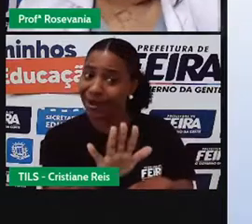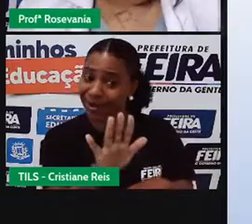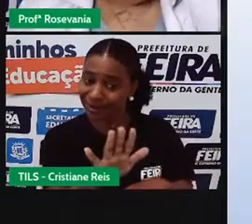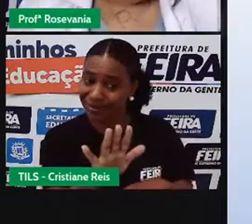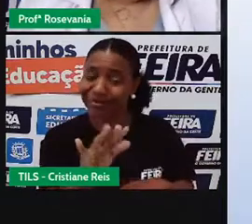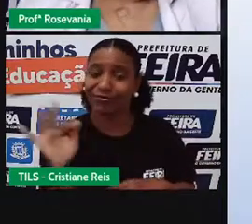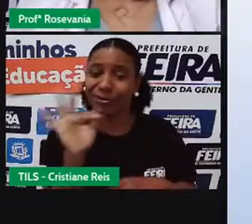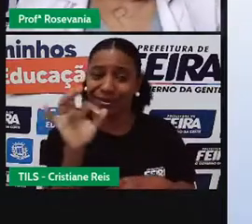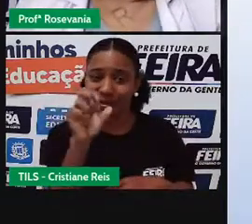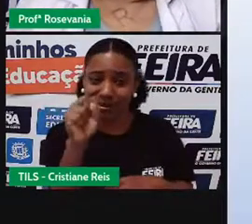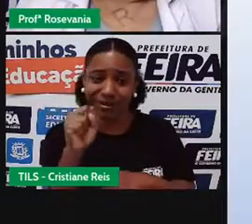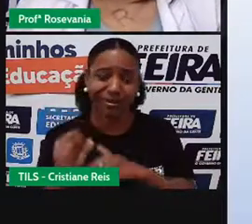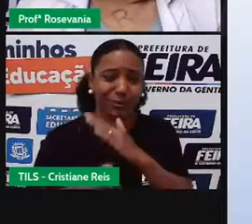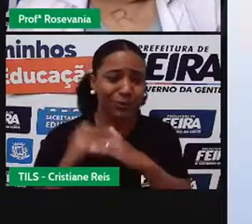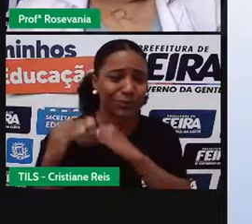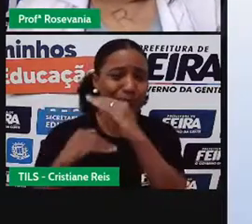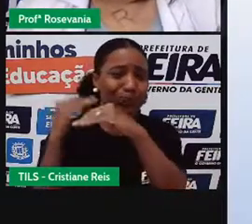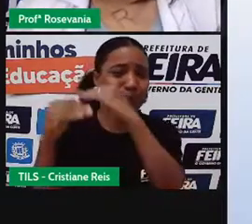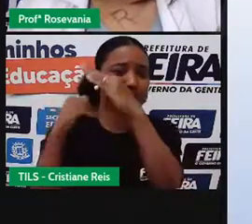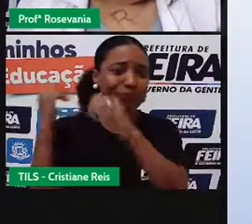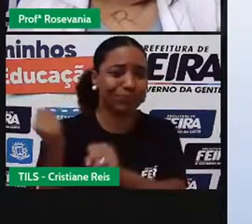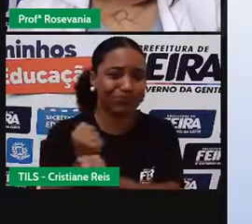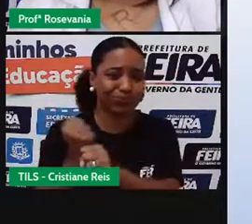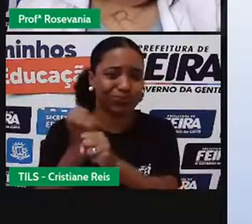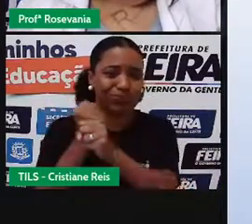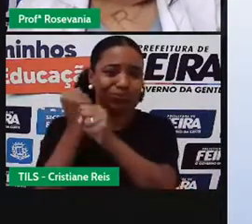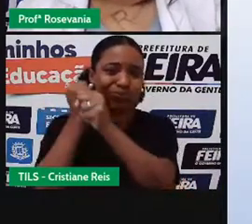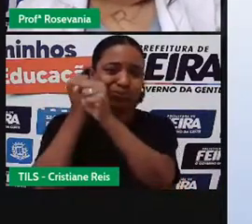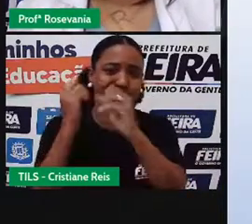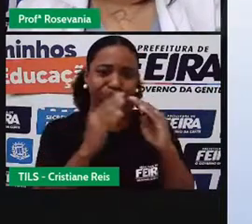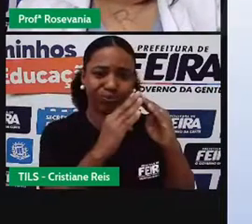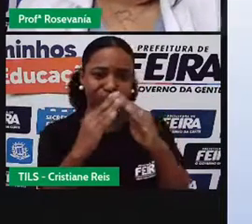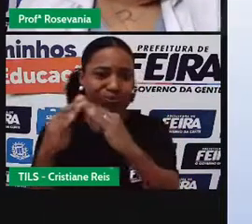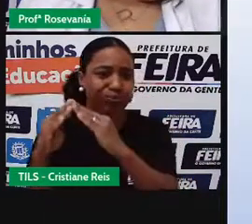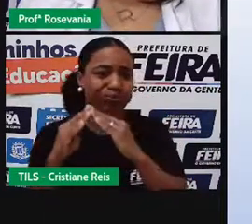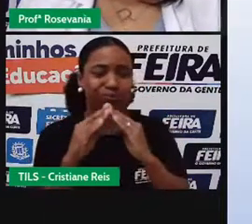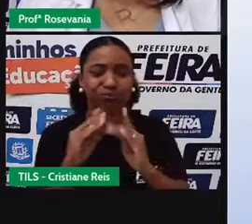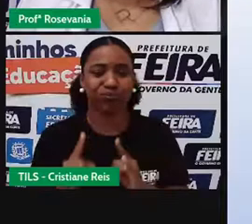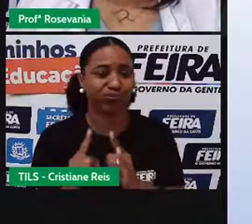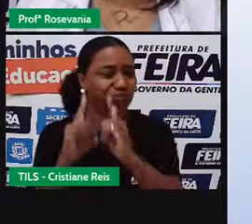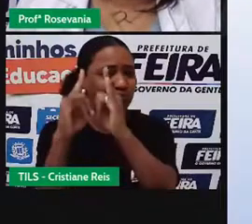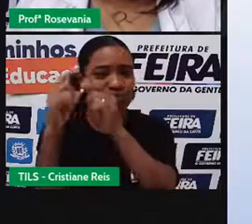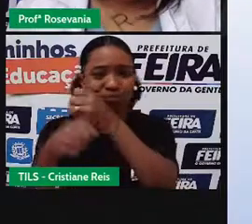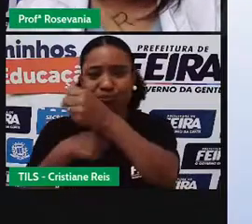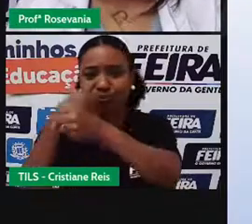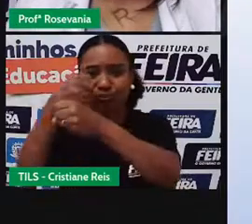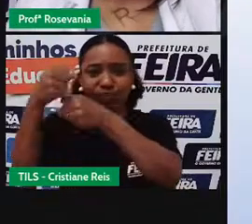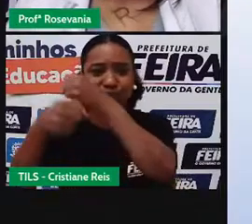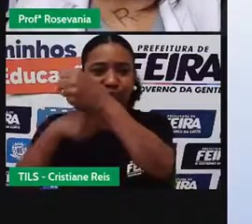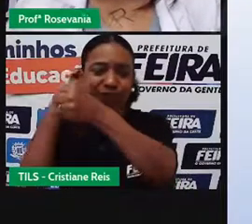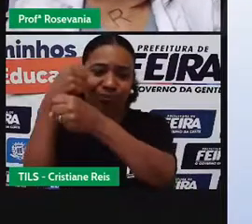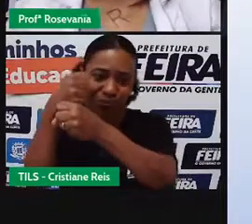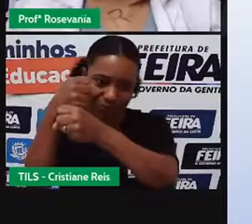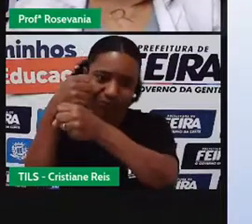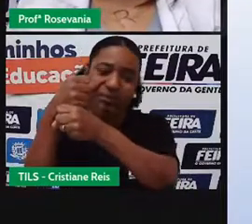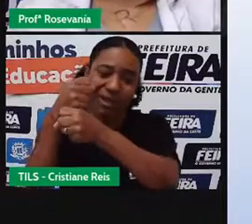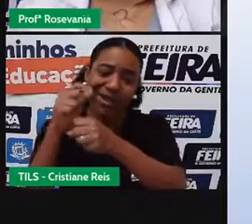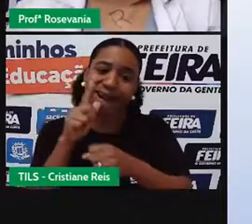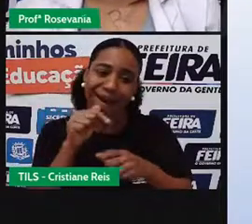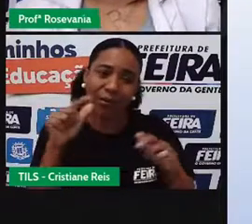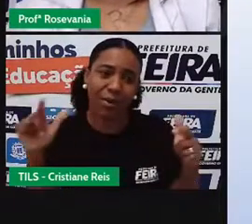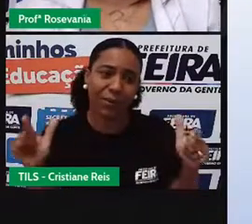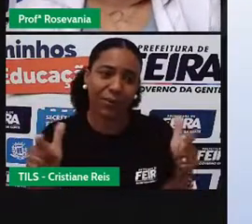infelizmente, está degredando, né, boa parte aqui desses mananciais lídricos da gente. Só para vocês